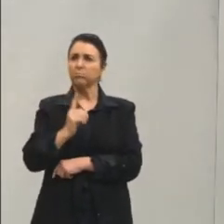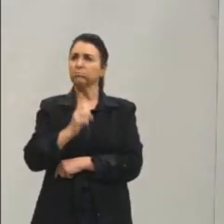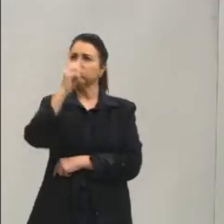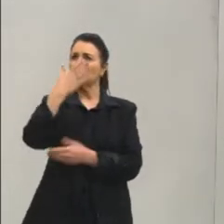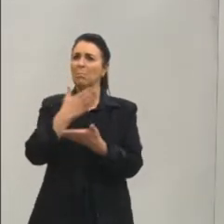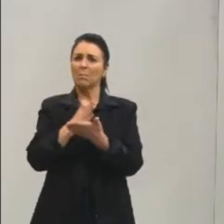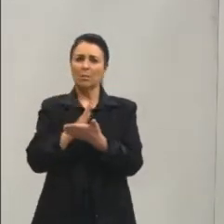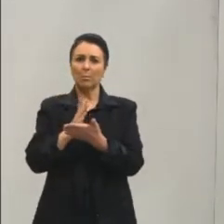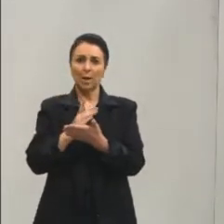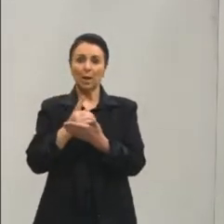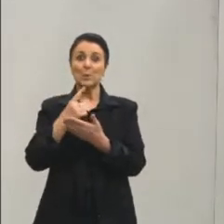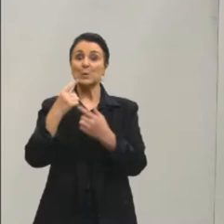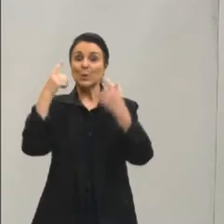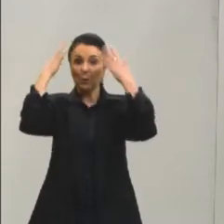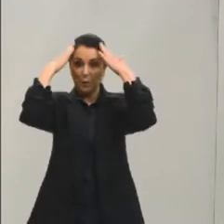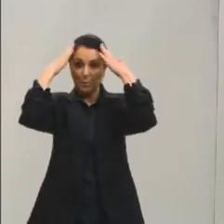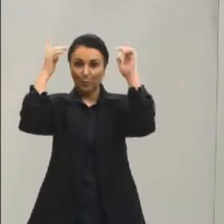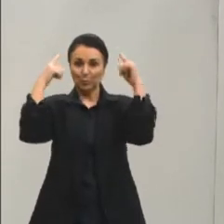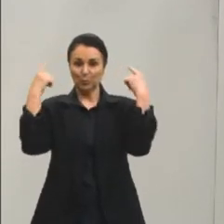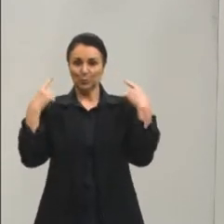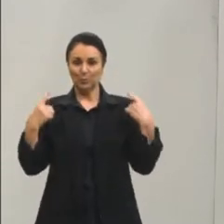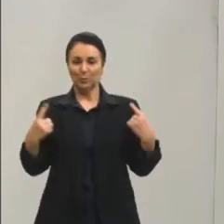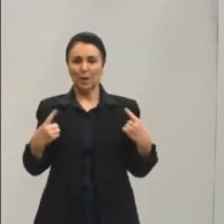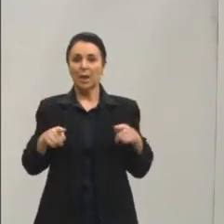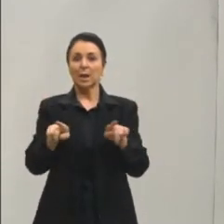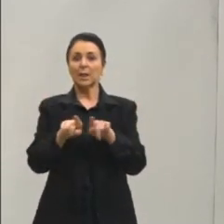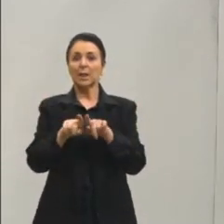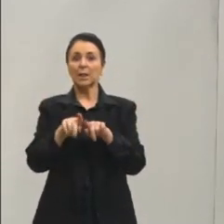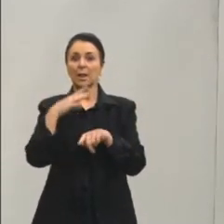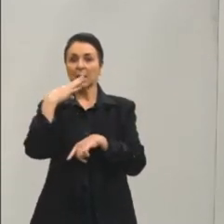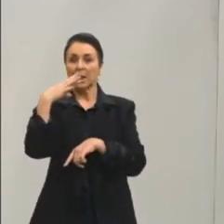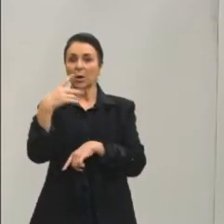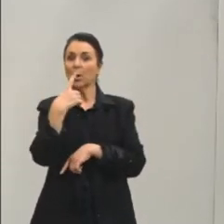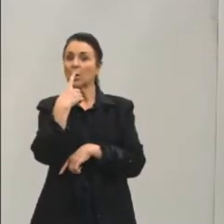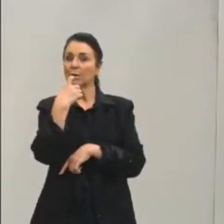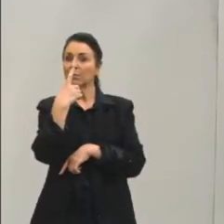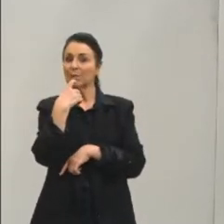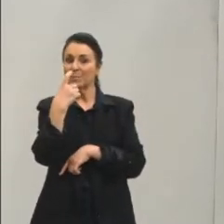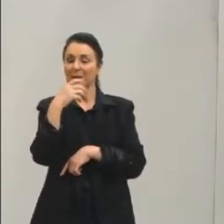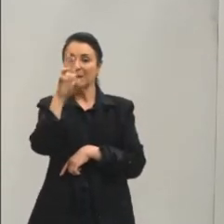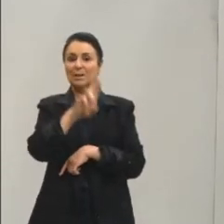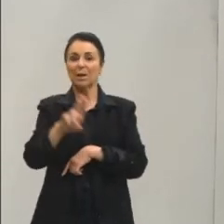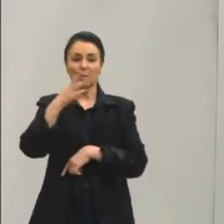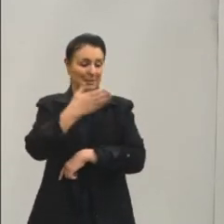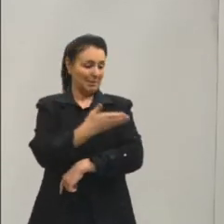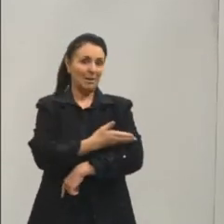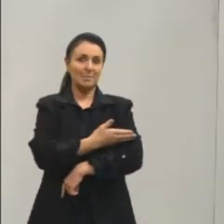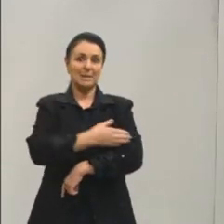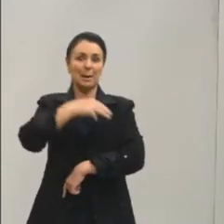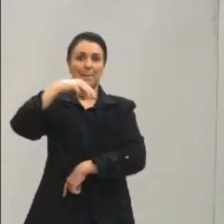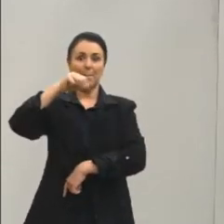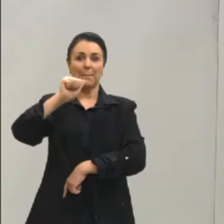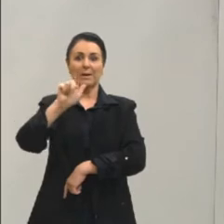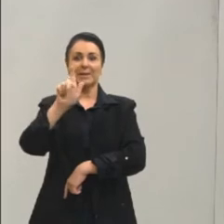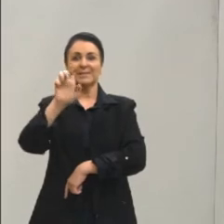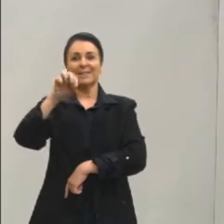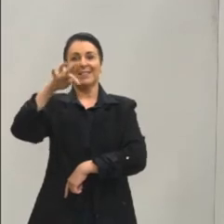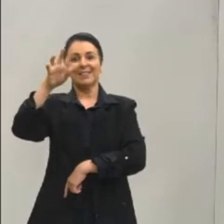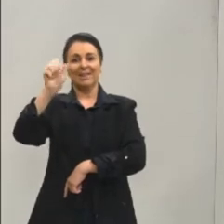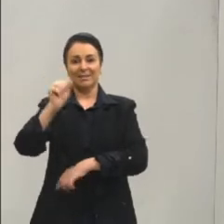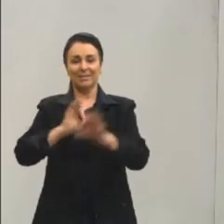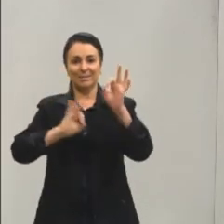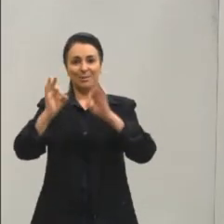cacheados, que hoje estão presos, eles são pintados na cor vermelha e estou usando uma camiseta na cor magenta do projeto.